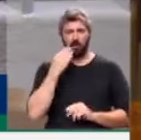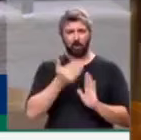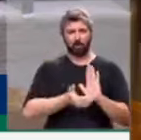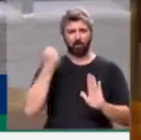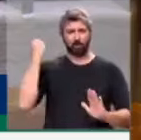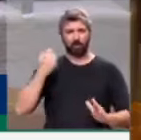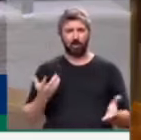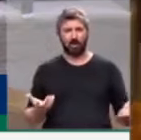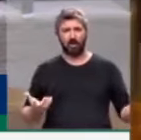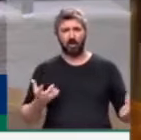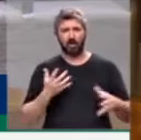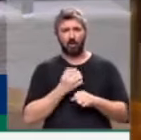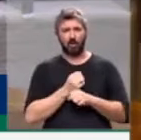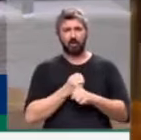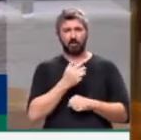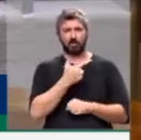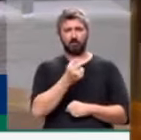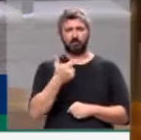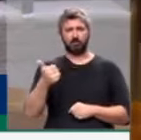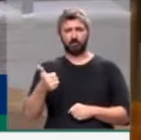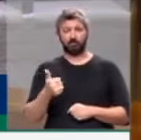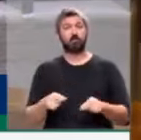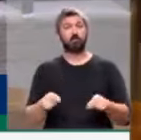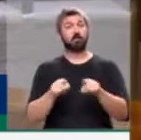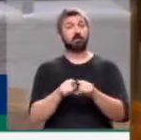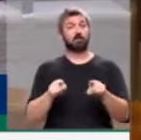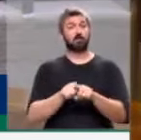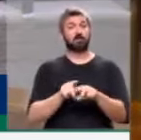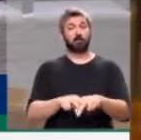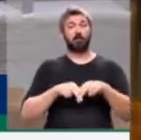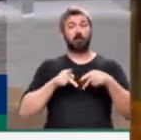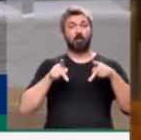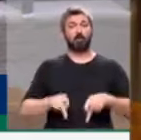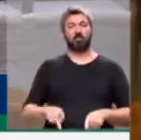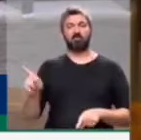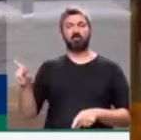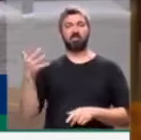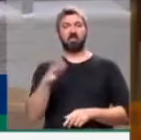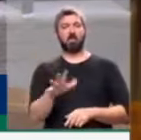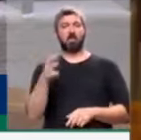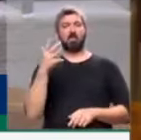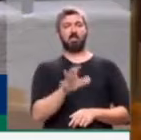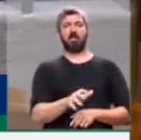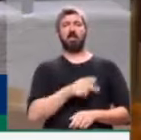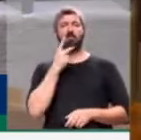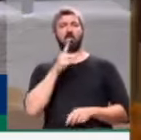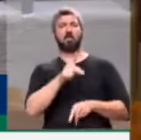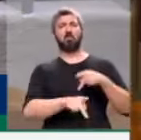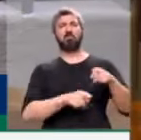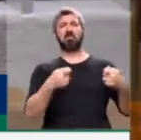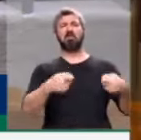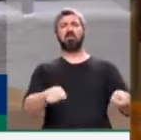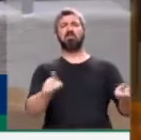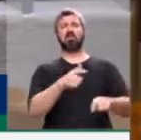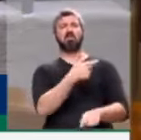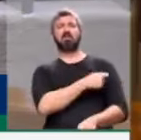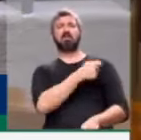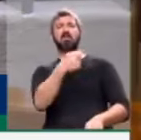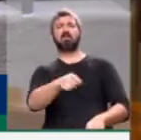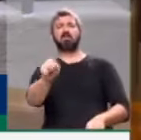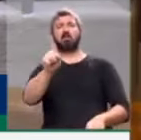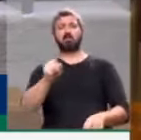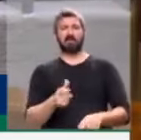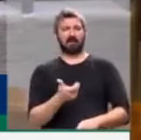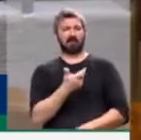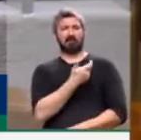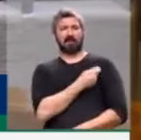cortados para o orçamento do ano que vem. Mas também pela sua postura negacionista, de dizer que o povo não precisa vacina. E